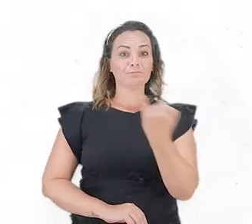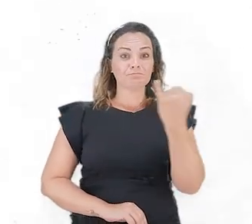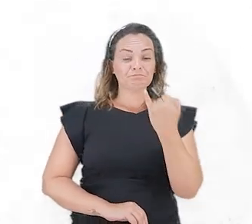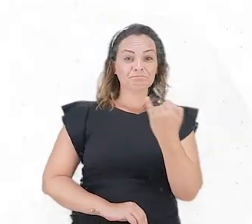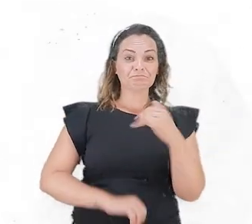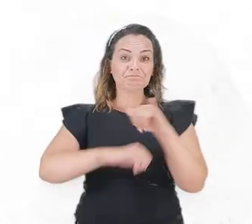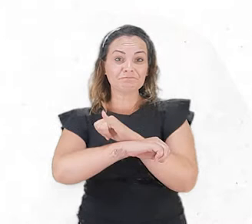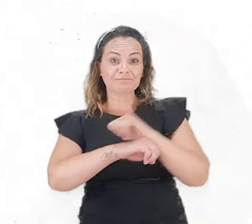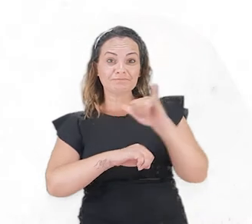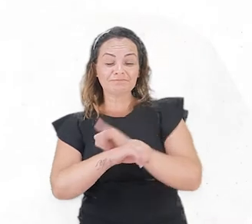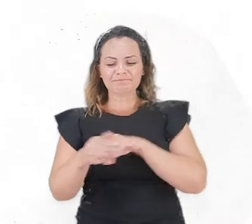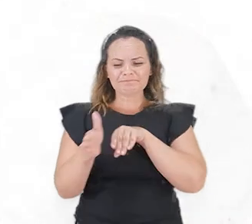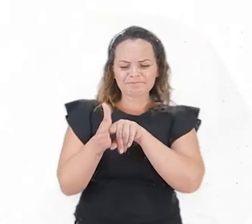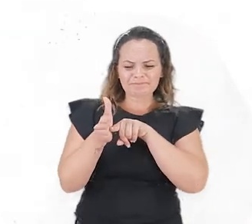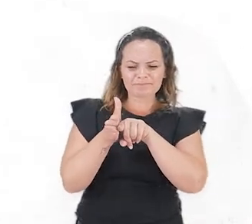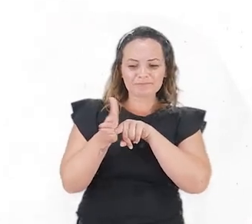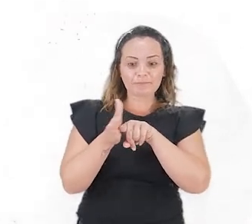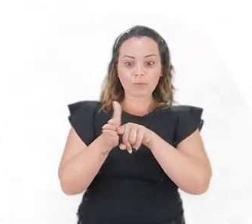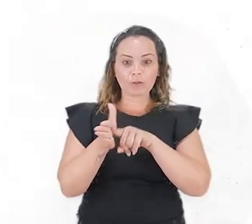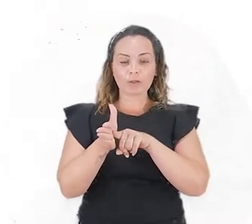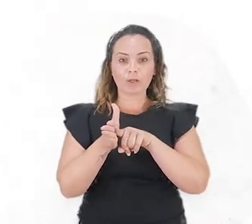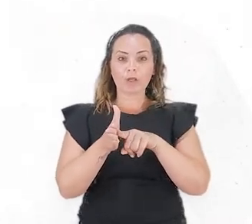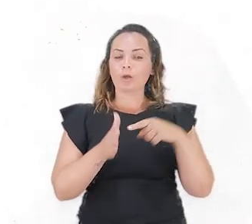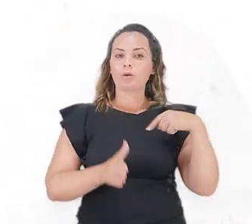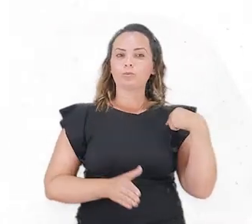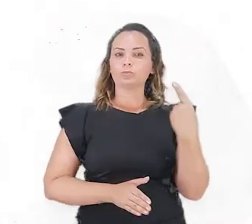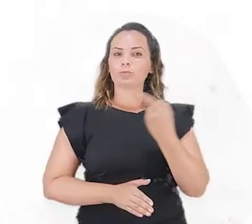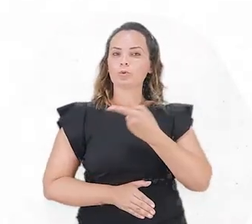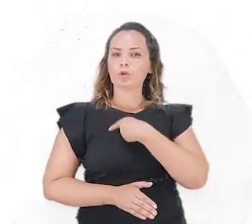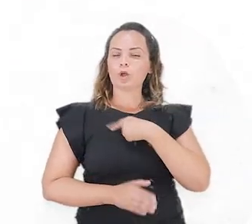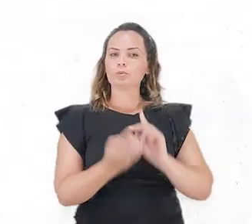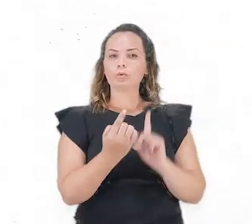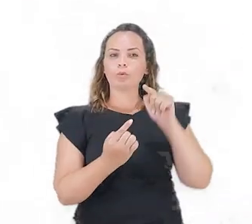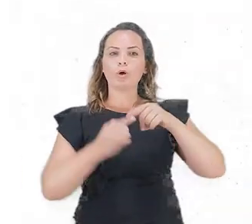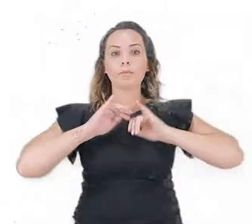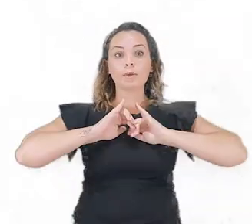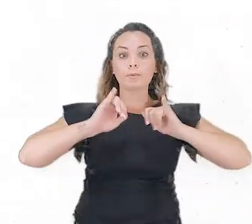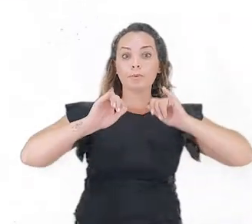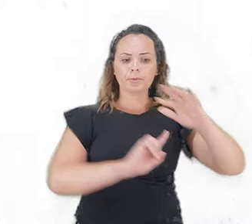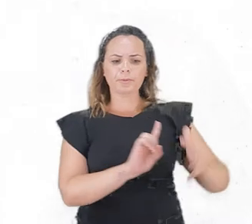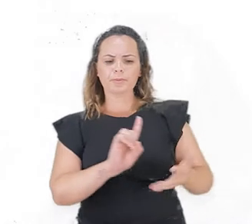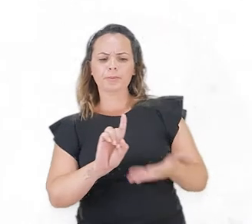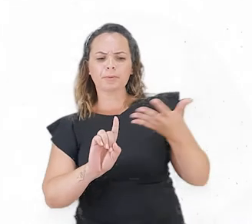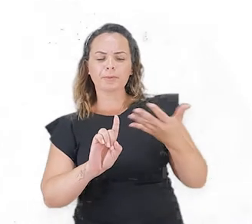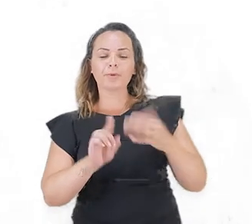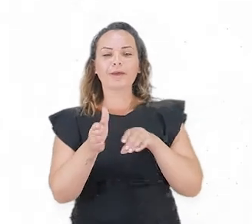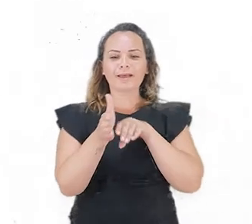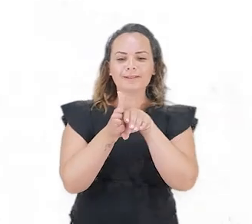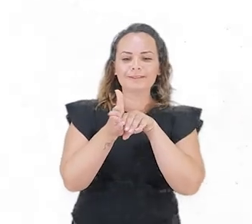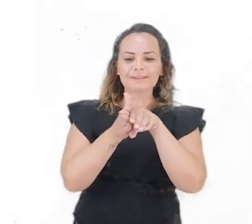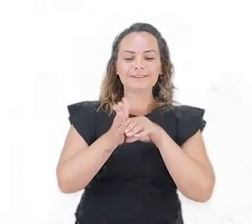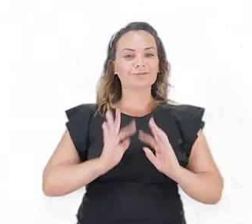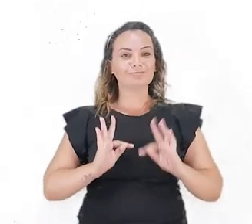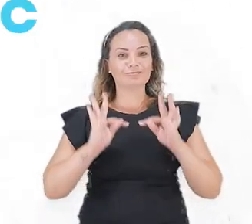o método científico. O nosso trabalho tem sido popularizar, divulgar, promover a ciência